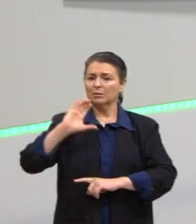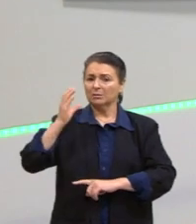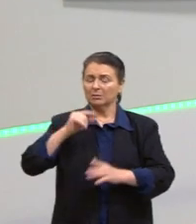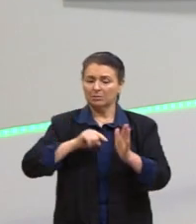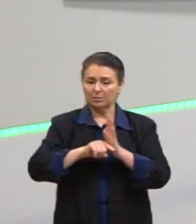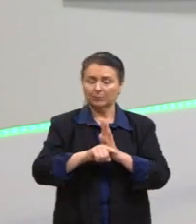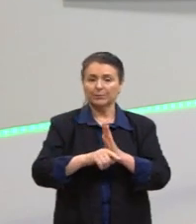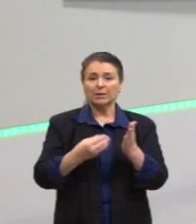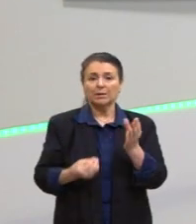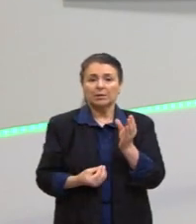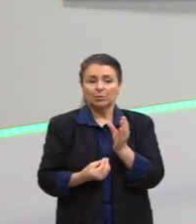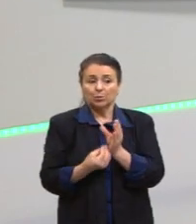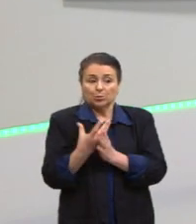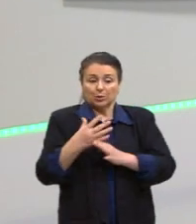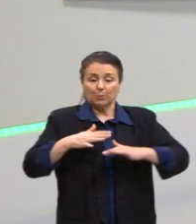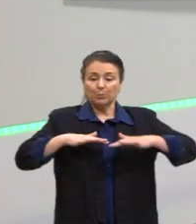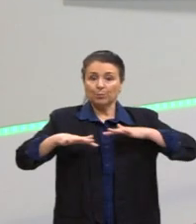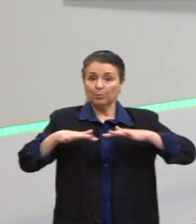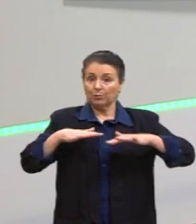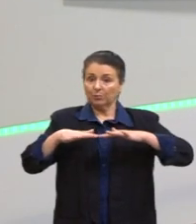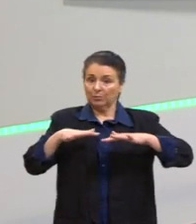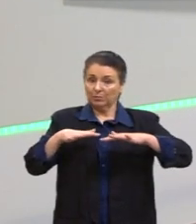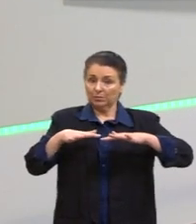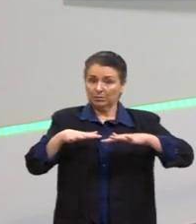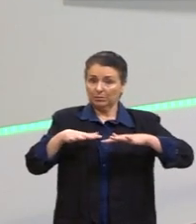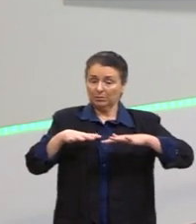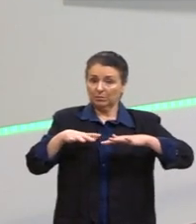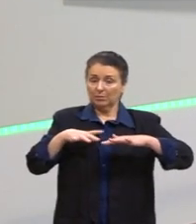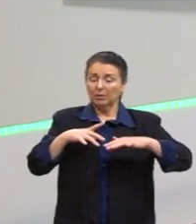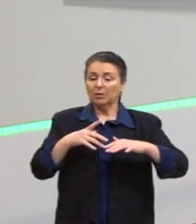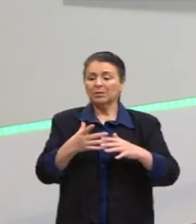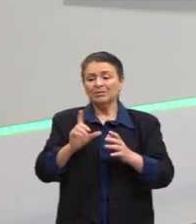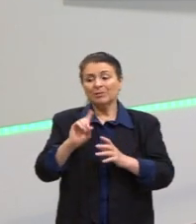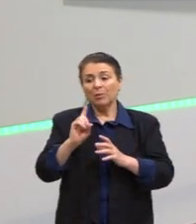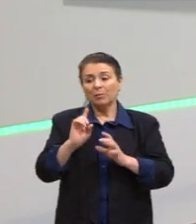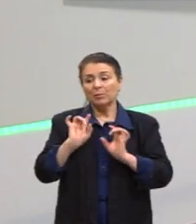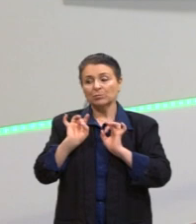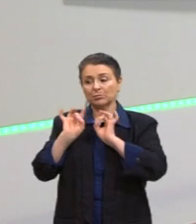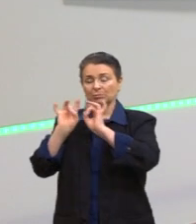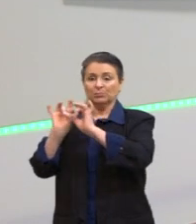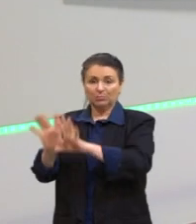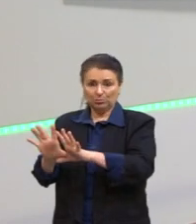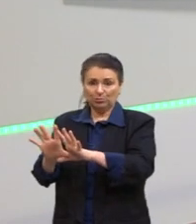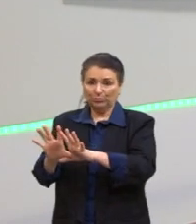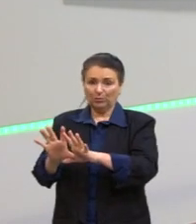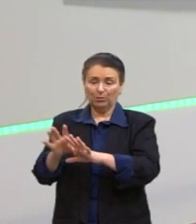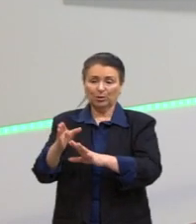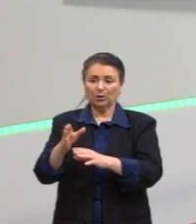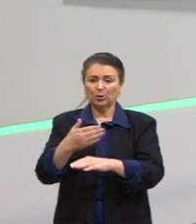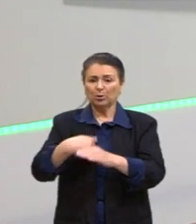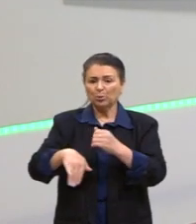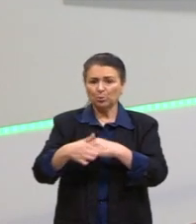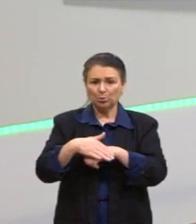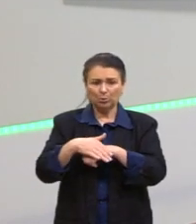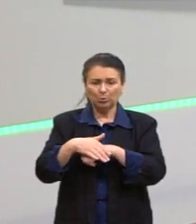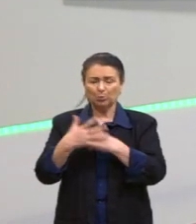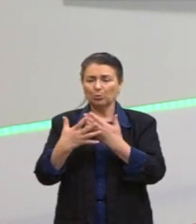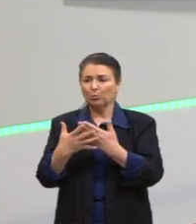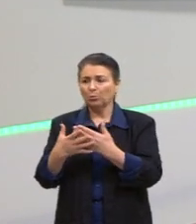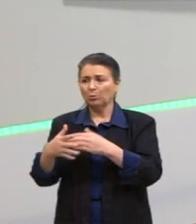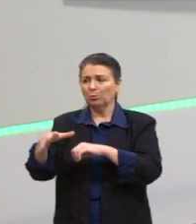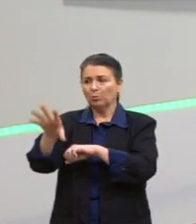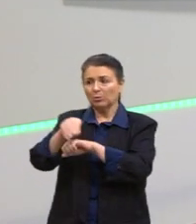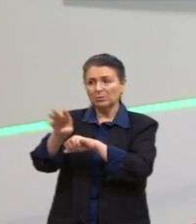que tentam também não jogar fora a criança com a água do banho, não jogar fora todo o conhecimento científico, mas